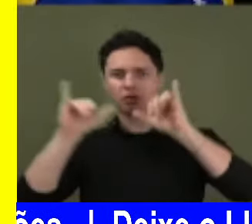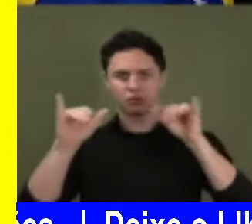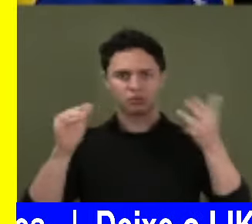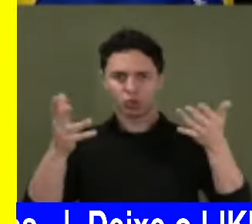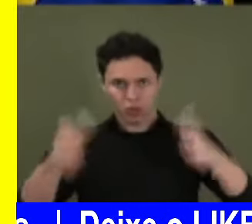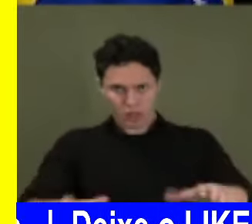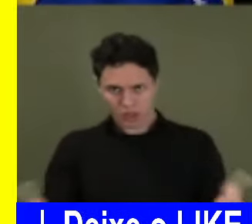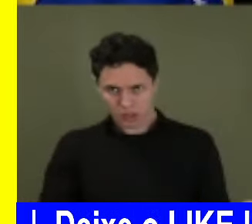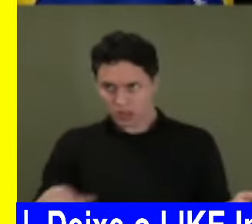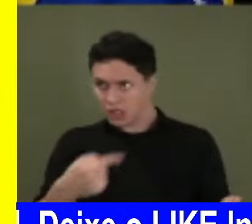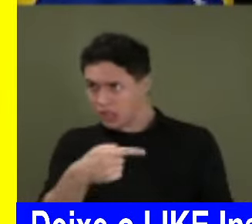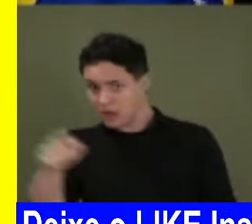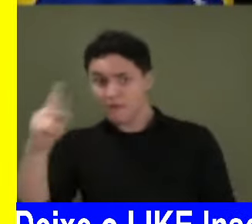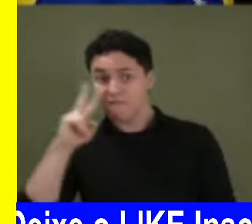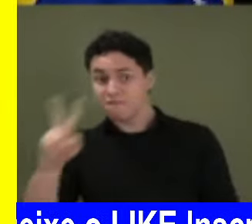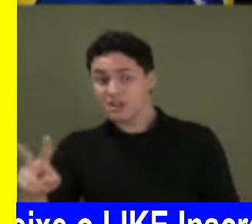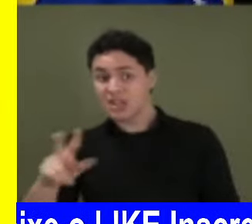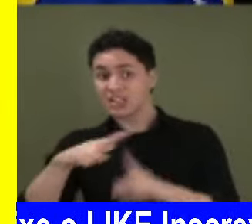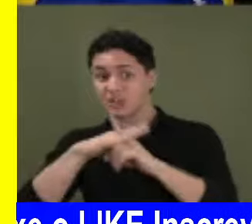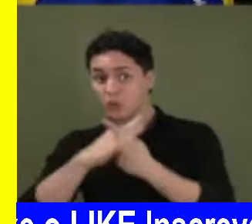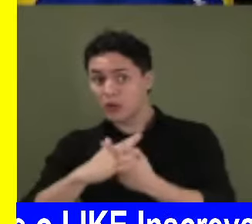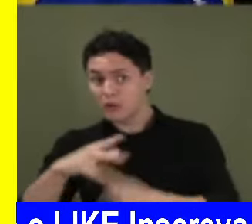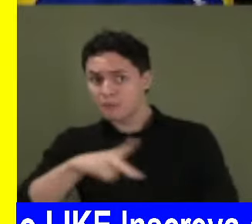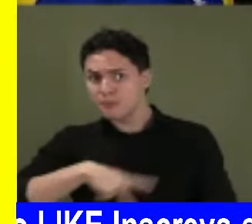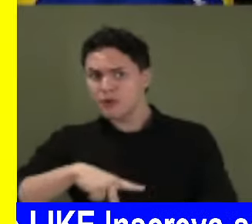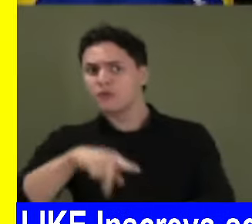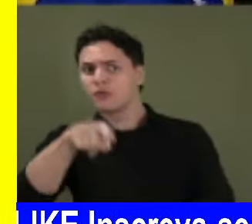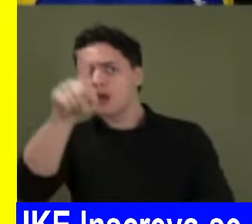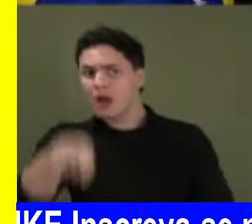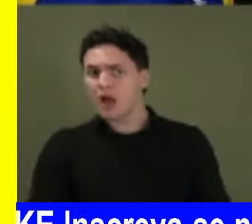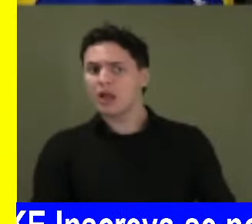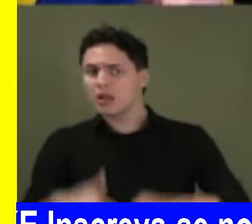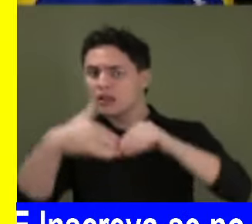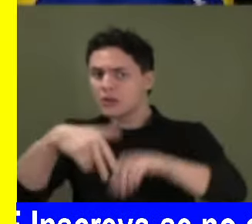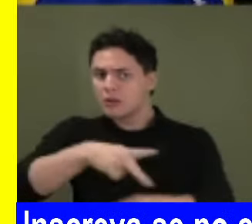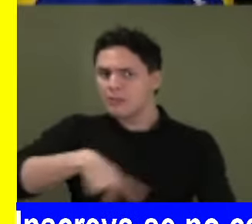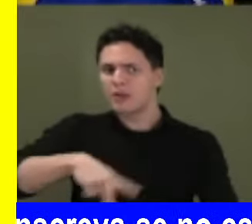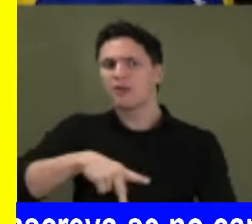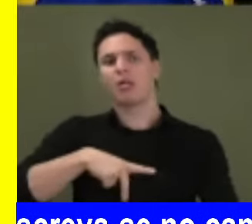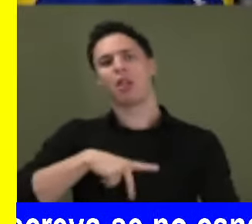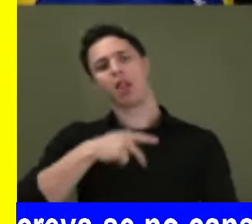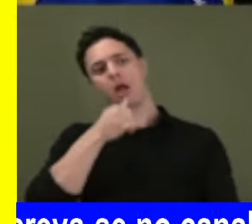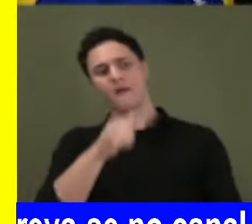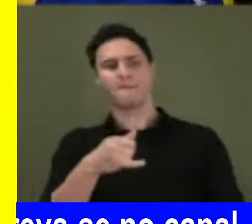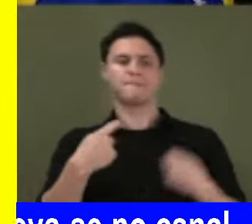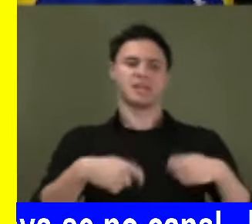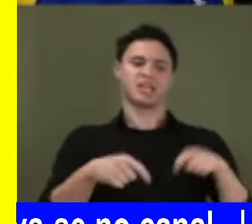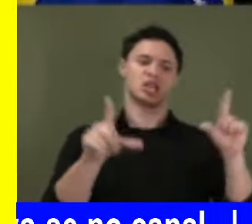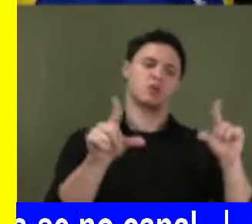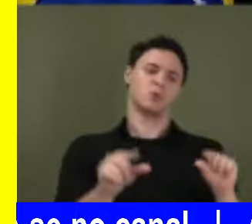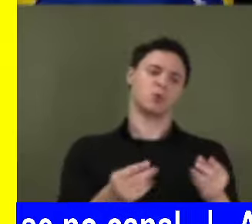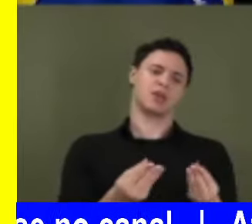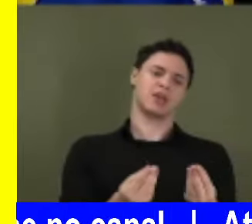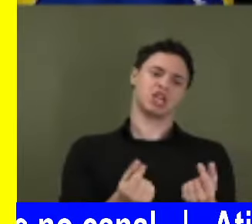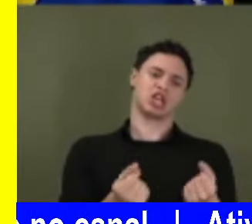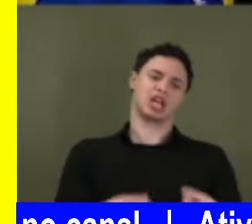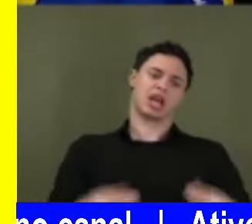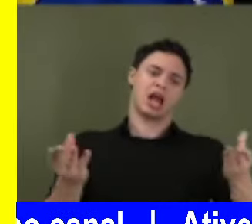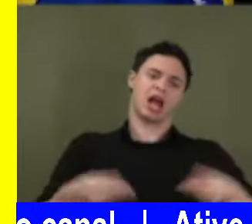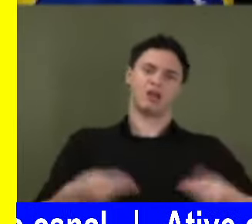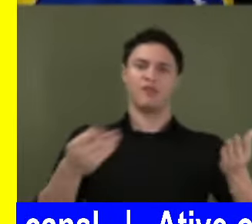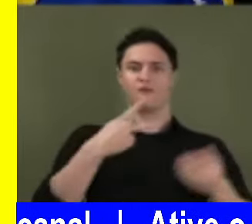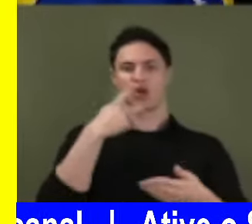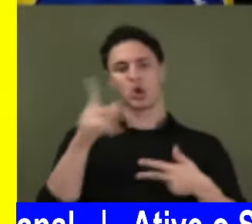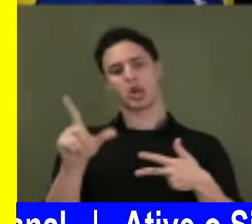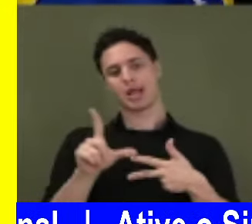não quis rodar o país. Então, você como líder da nação, que vem falando o tempo inteiro, corde gasto. Ah, ele falou de nós também. O